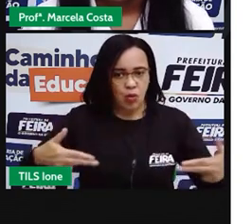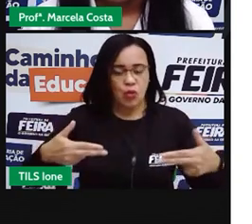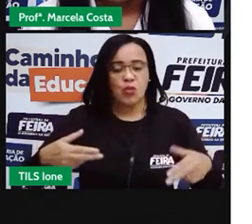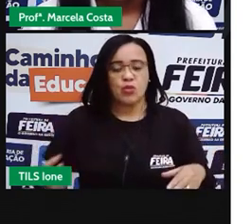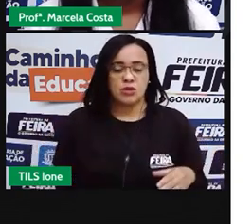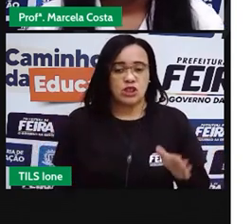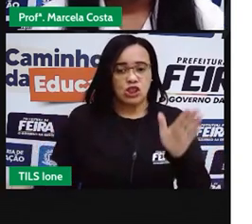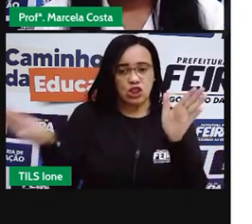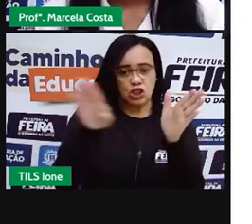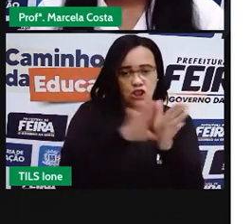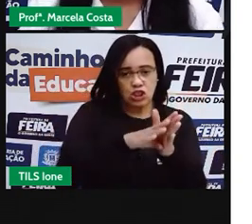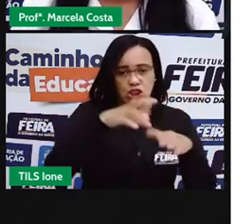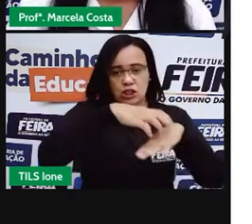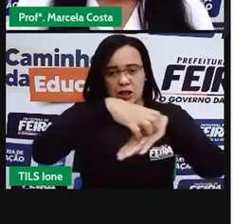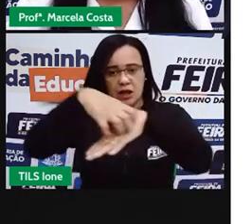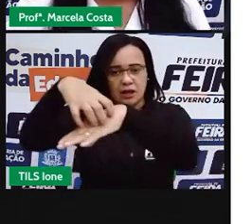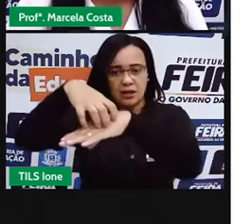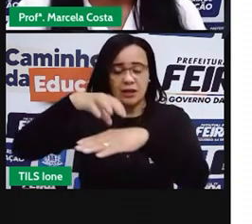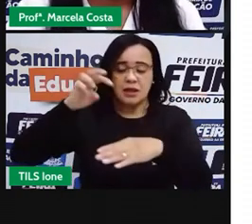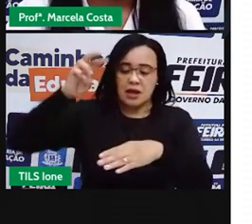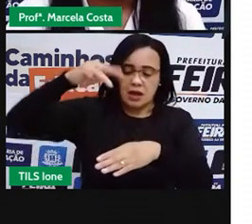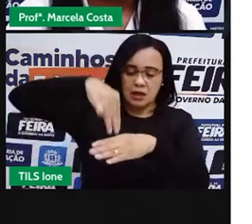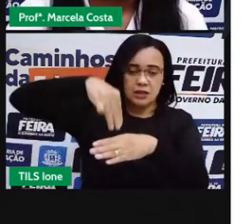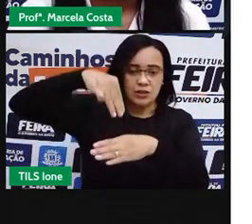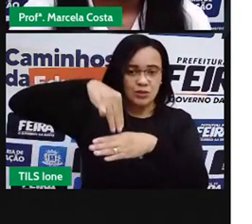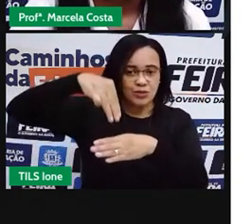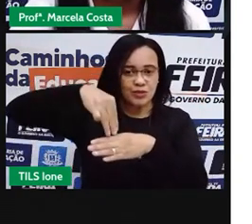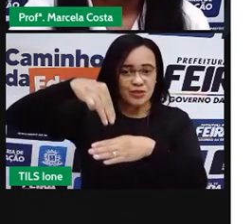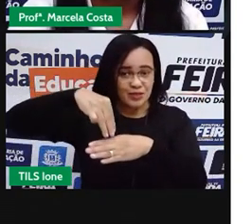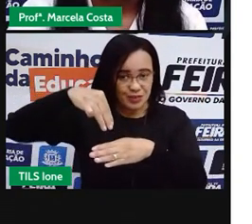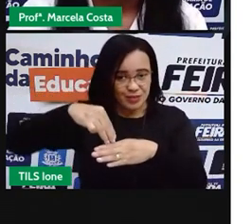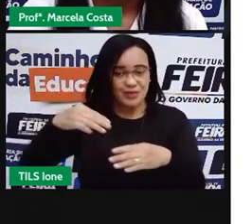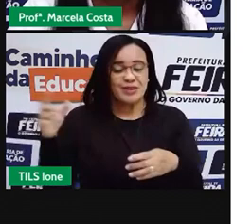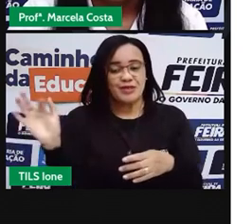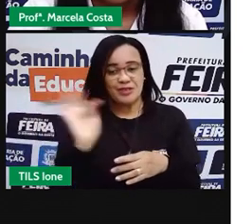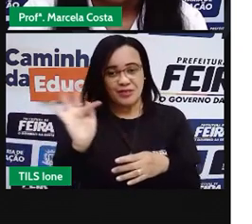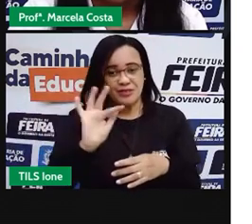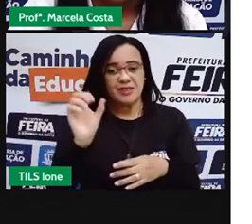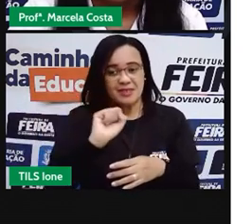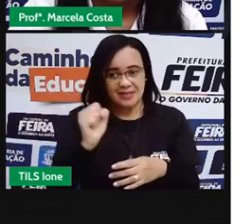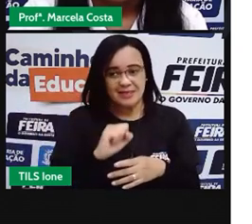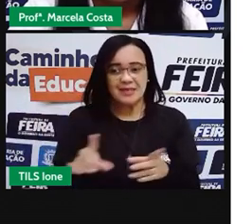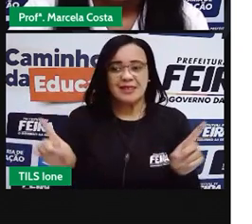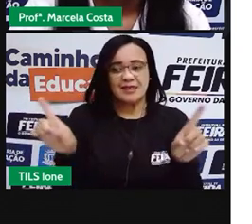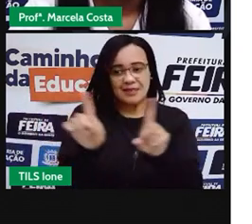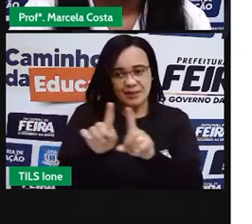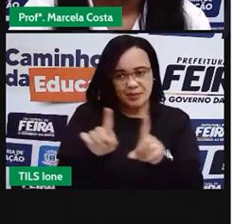a imagem aqui da Avenida Norte Terceira.